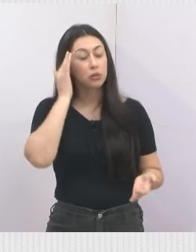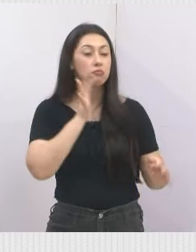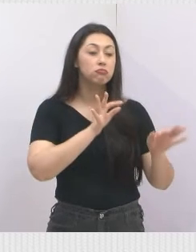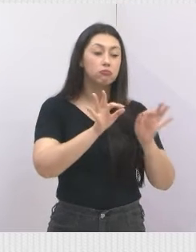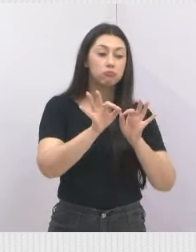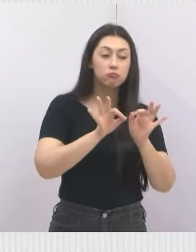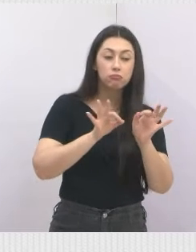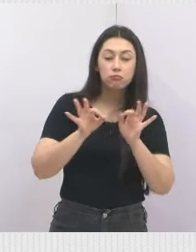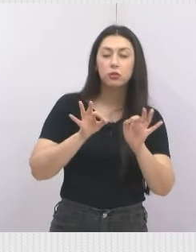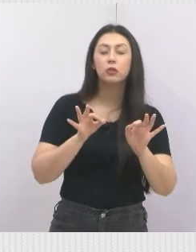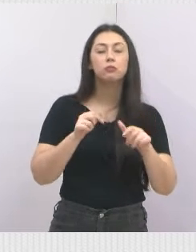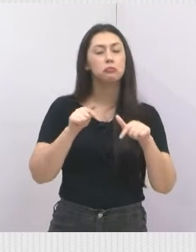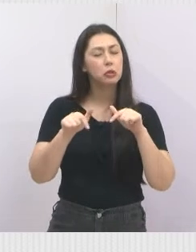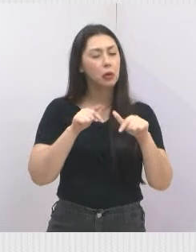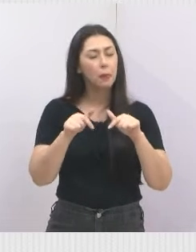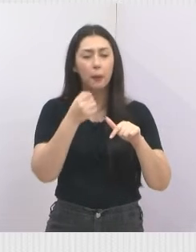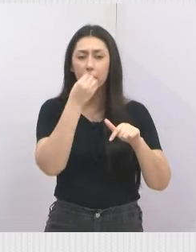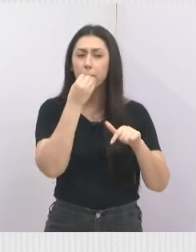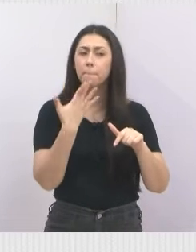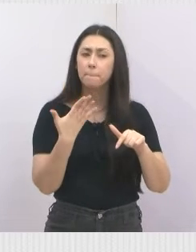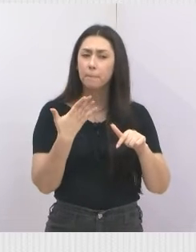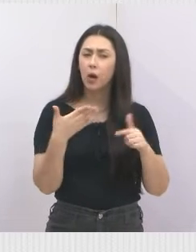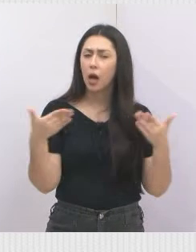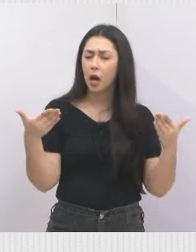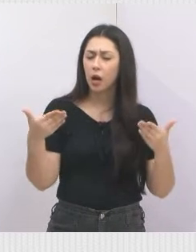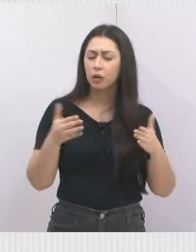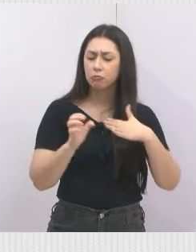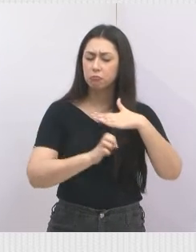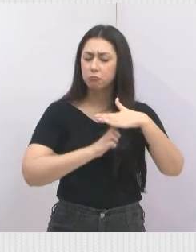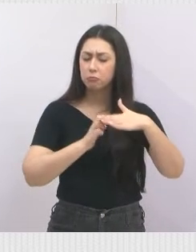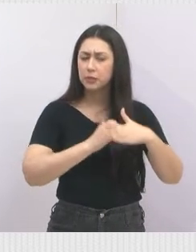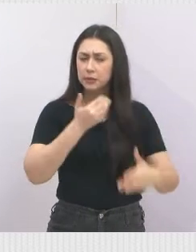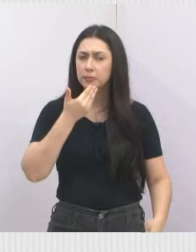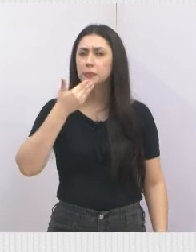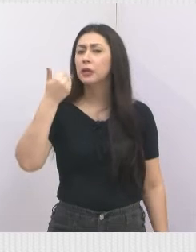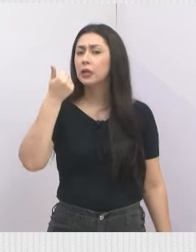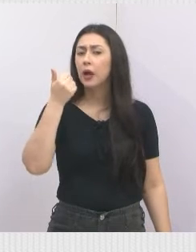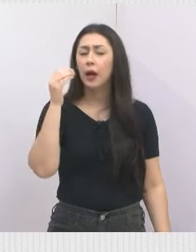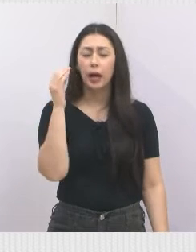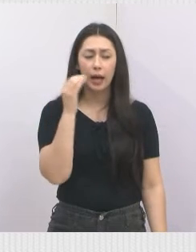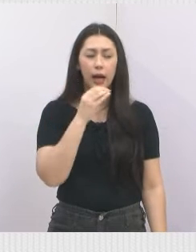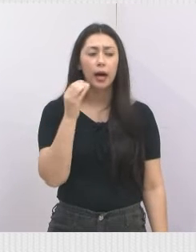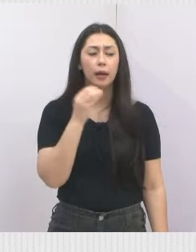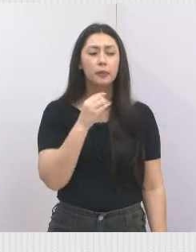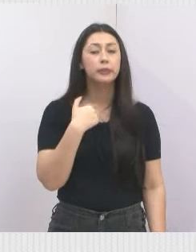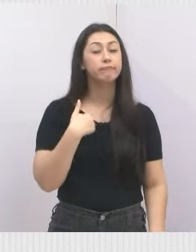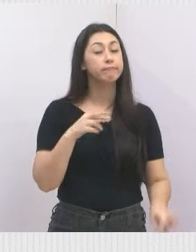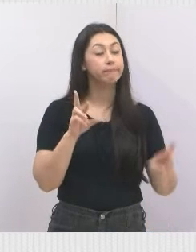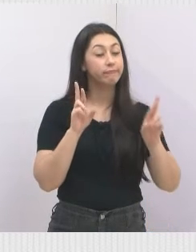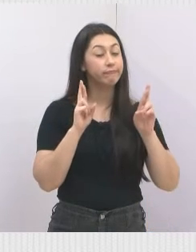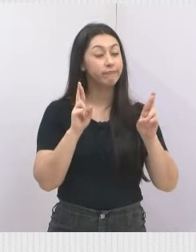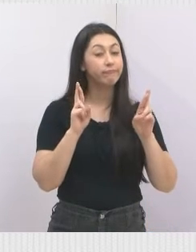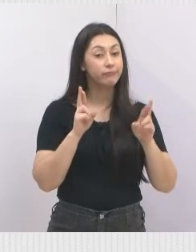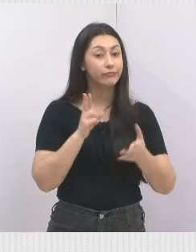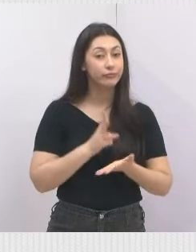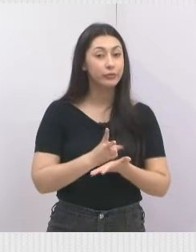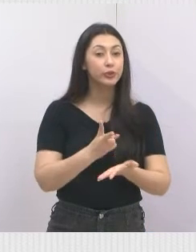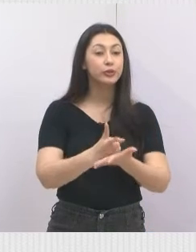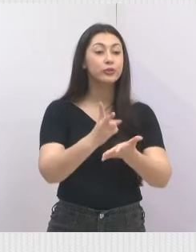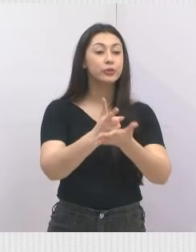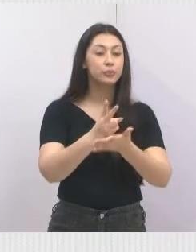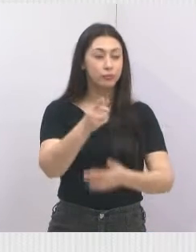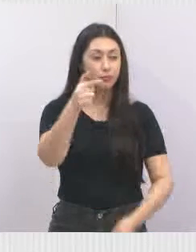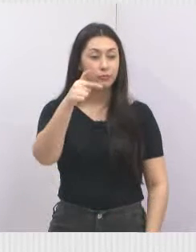vem fazendo um bom trabalho, melhorou melhor que a outra que estava aí, está sendo mais rápido. Então eu espero que seja dessa forma.